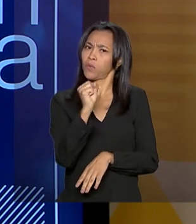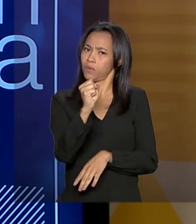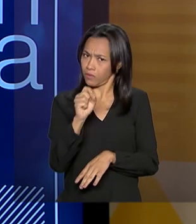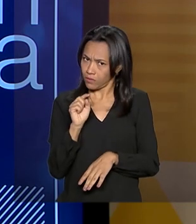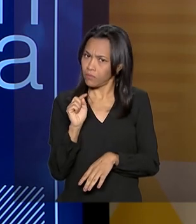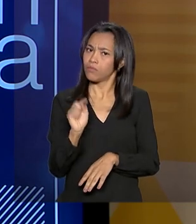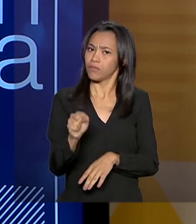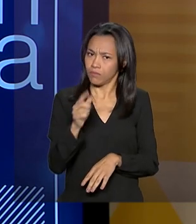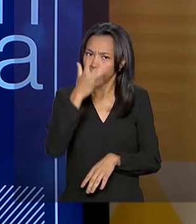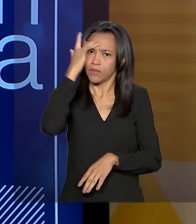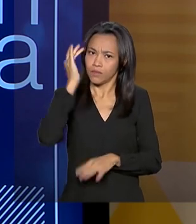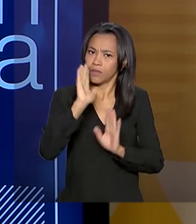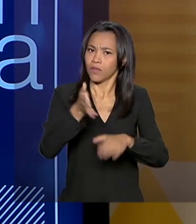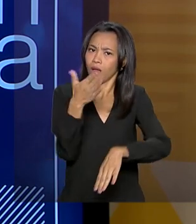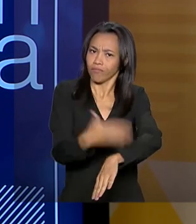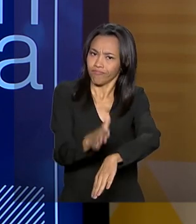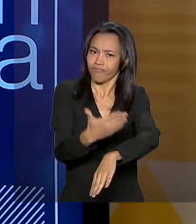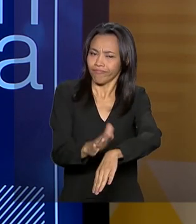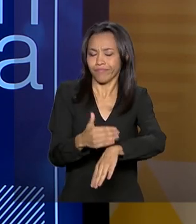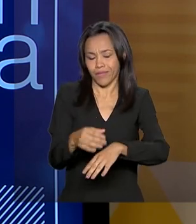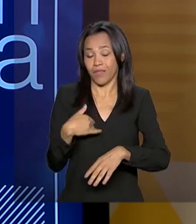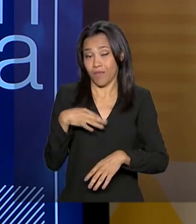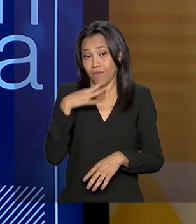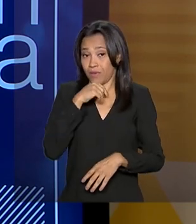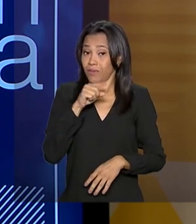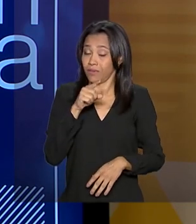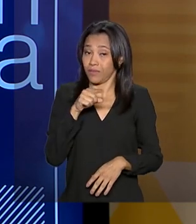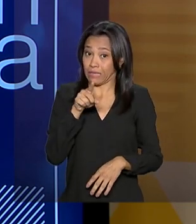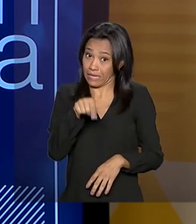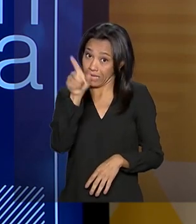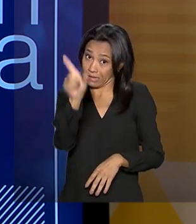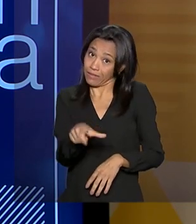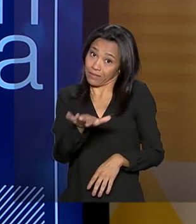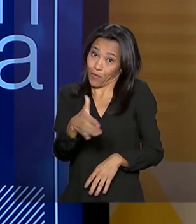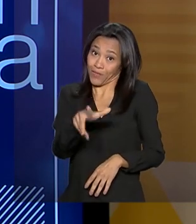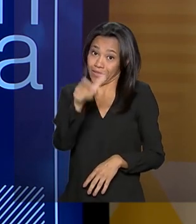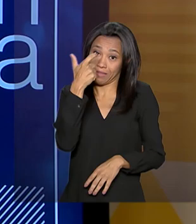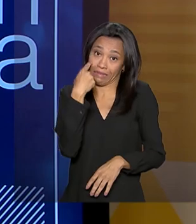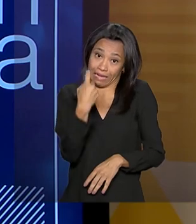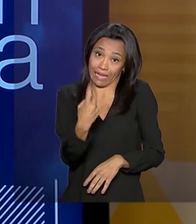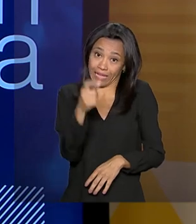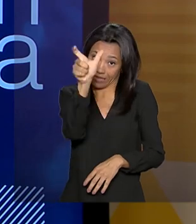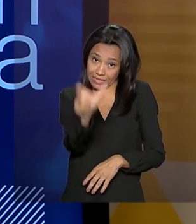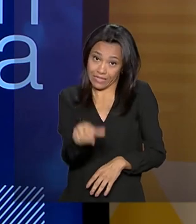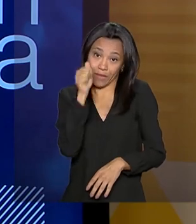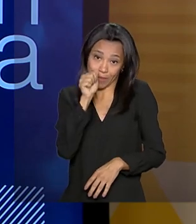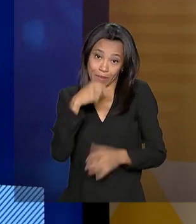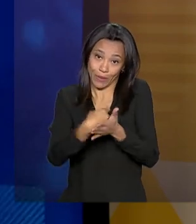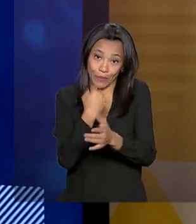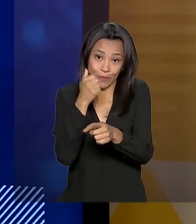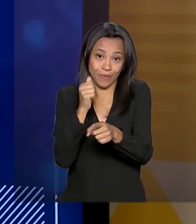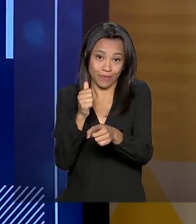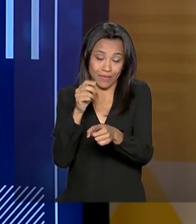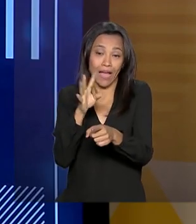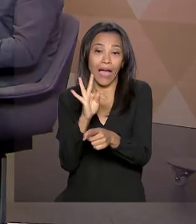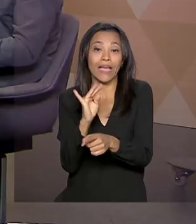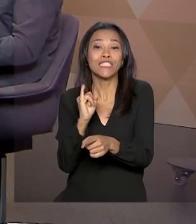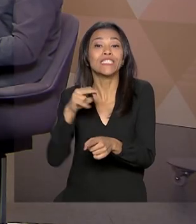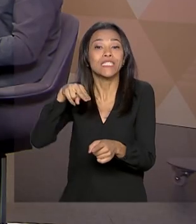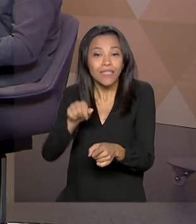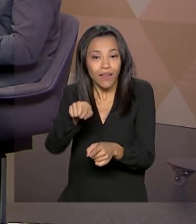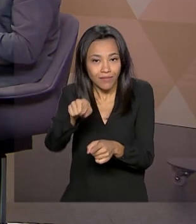Inclusive, creio que seria de interesse da espectadora que fez a pergunta, nós temos curso... Tina Ferreira. Tina, da senhora Tina,